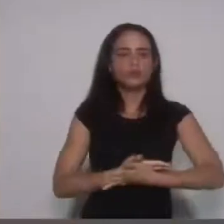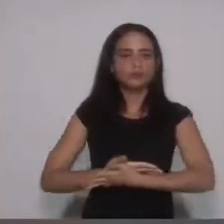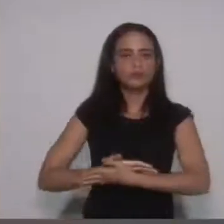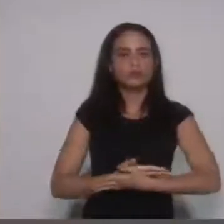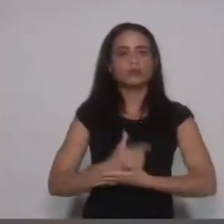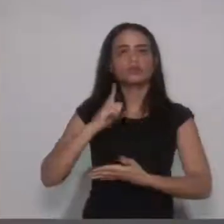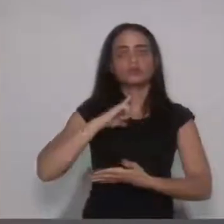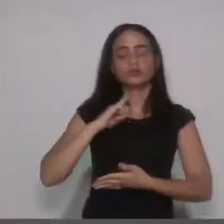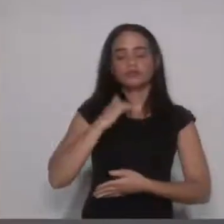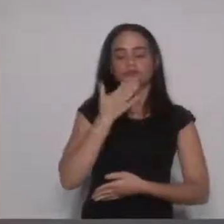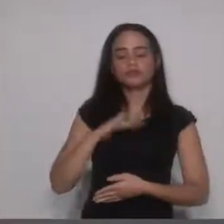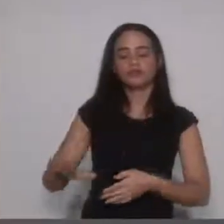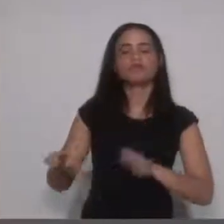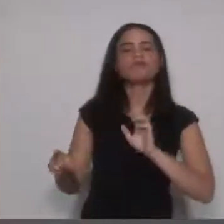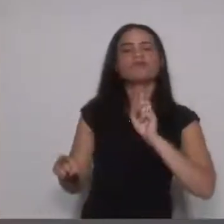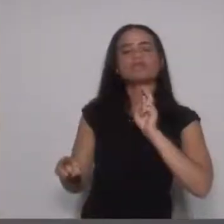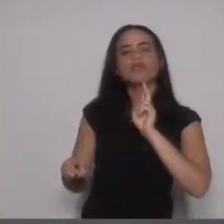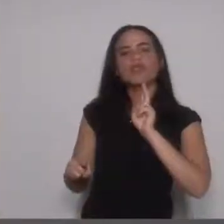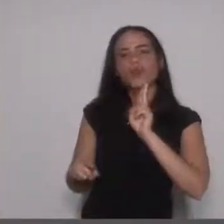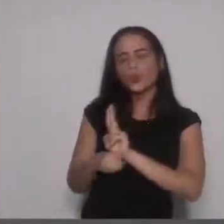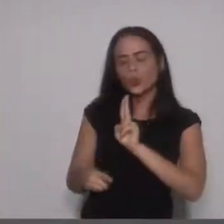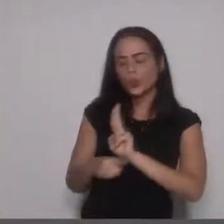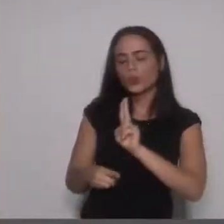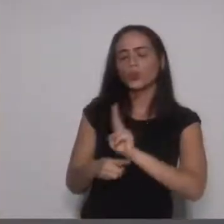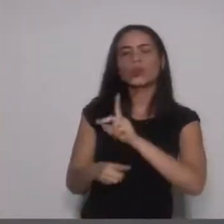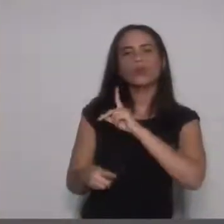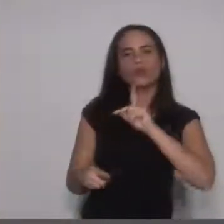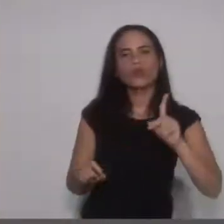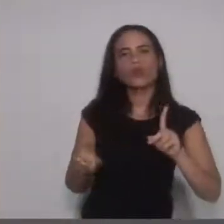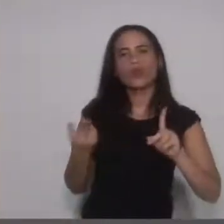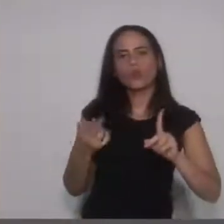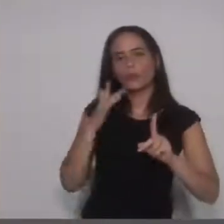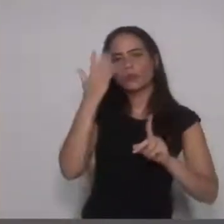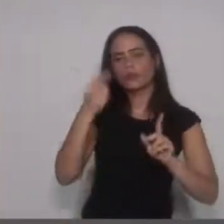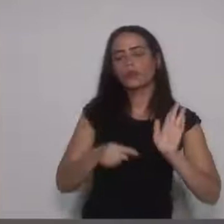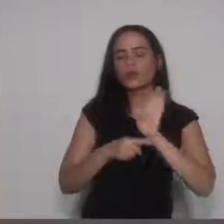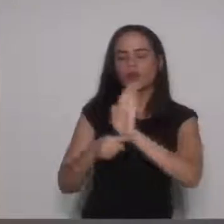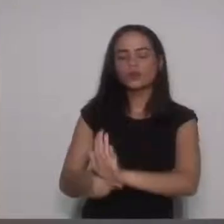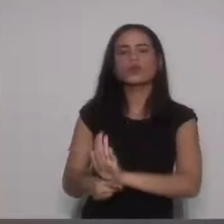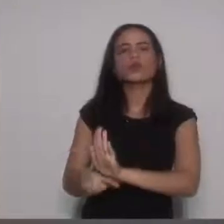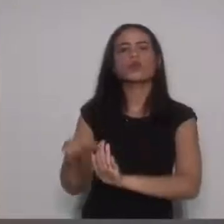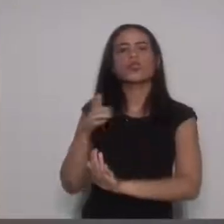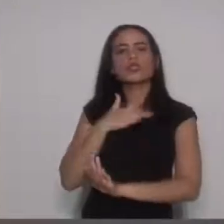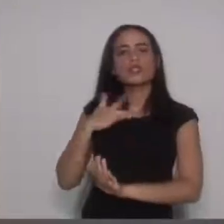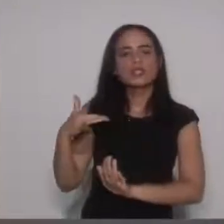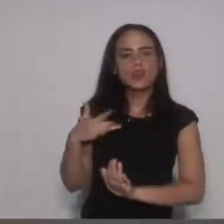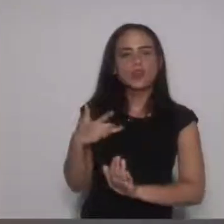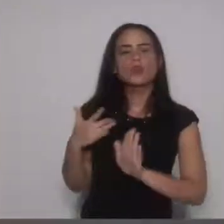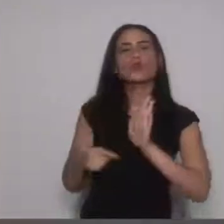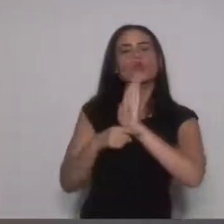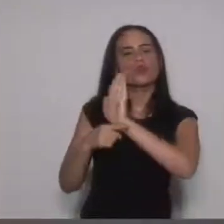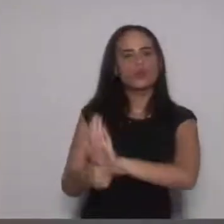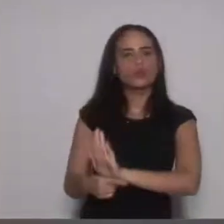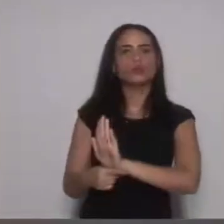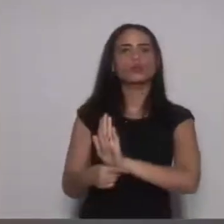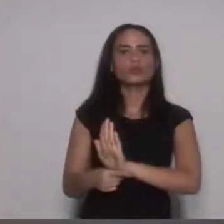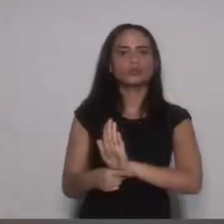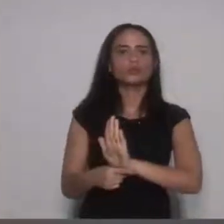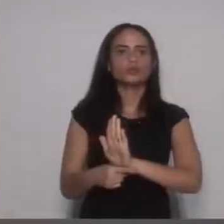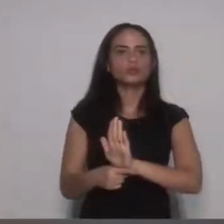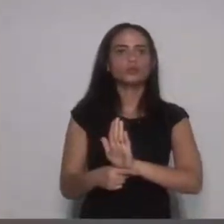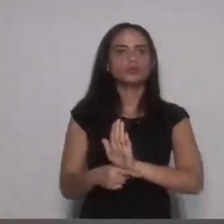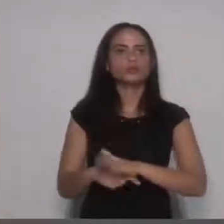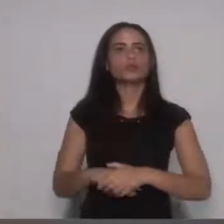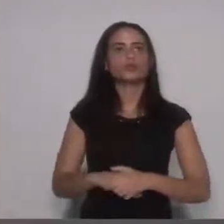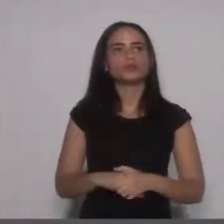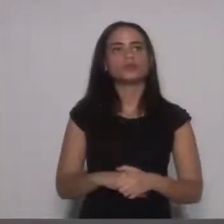seja ali um cuidador, um auxiliar, um professor, você vai cuidar de uma saúde, talvez como é que o profissional médico se porta